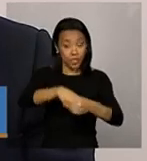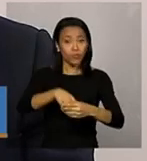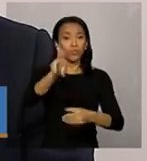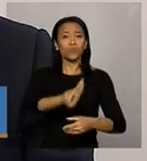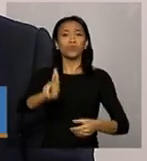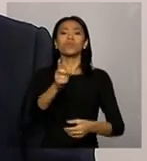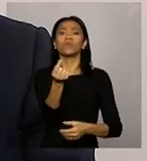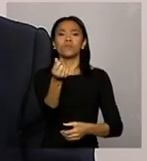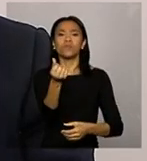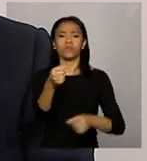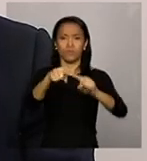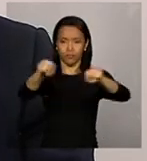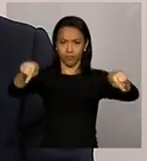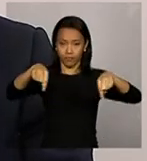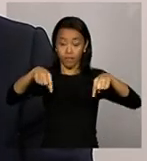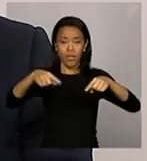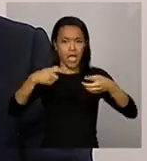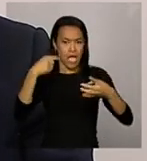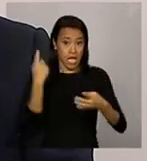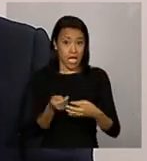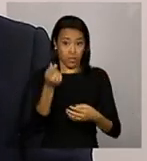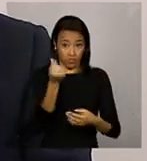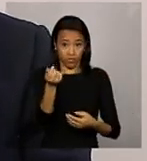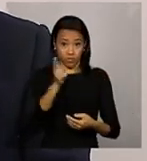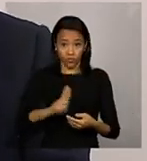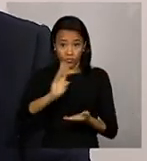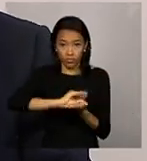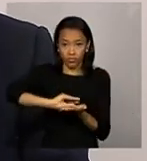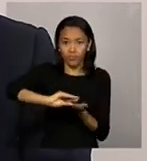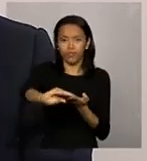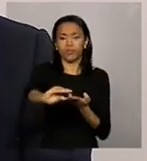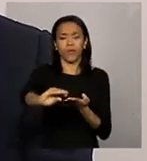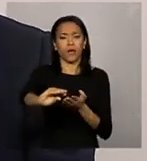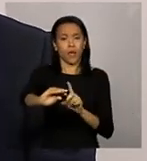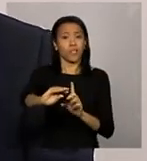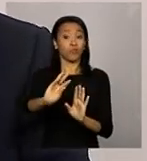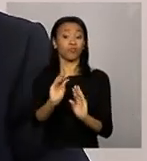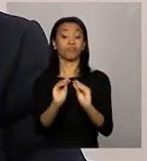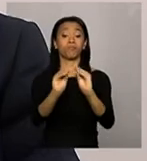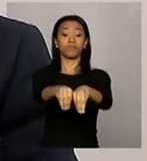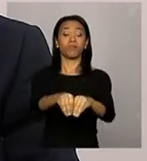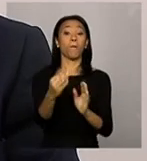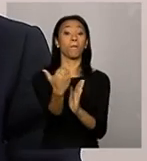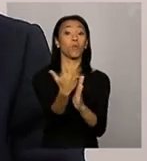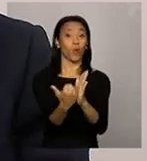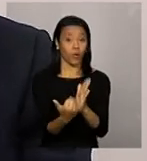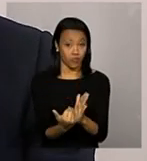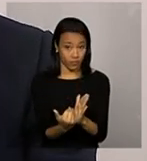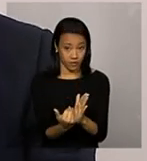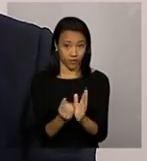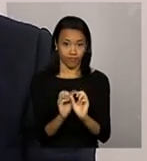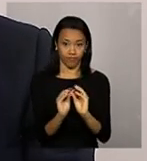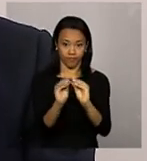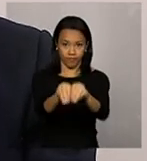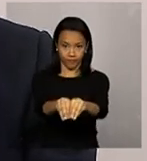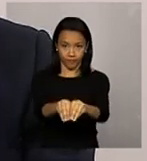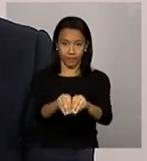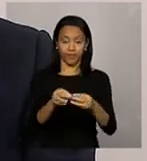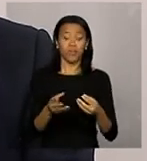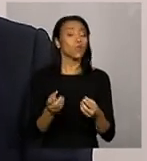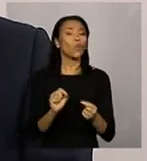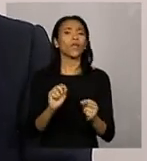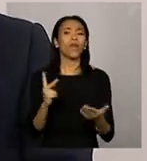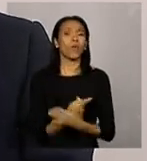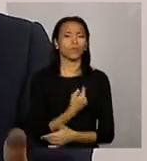Esses recursos nós passamos para a gestão do programa, não são recursos voltados a benefícios. Então, o que